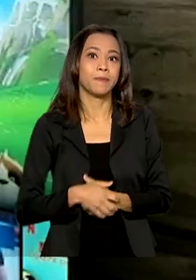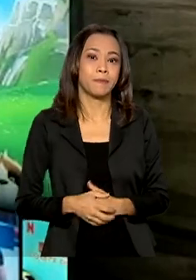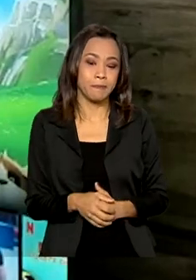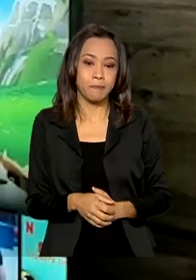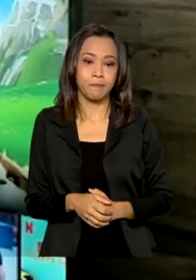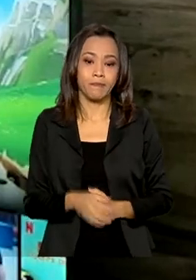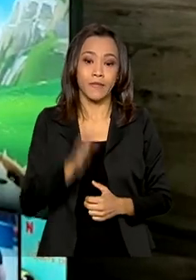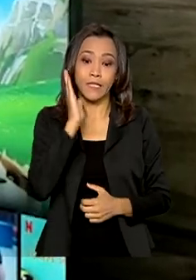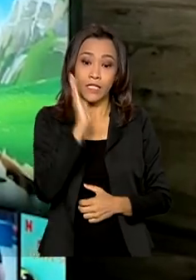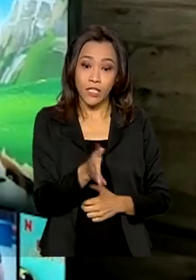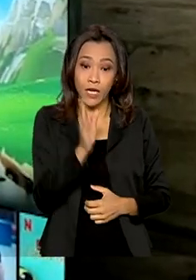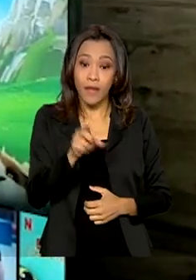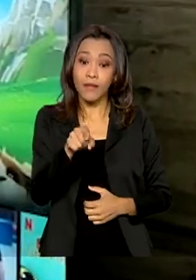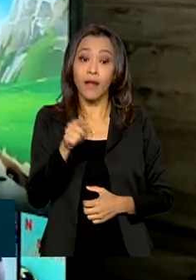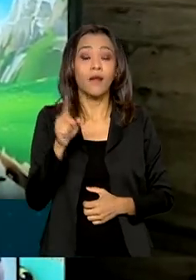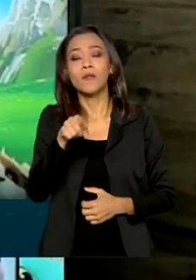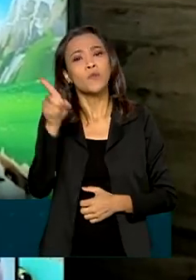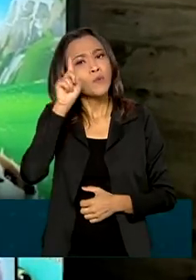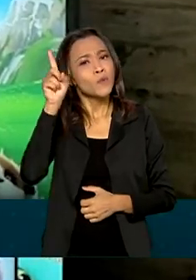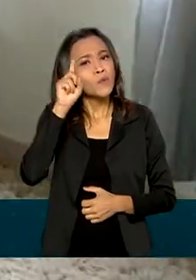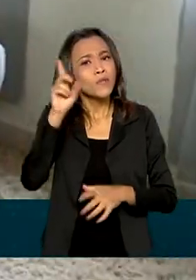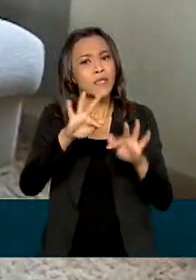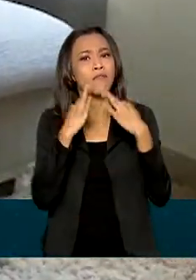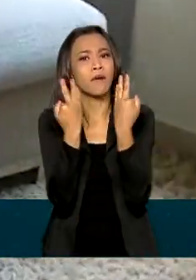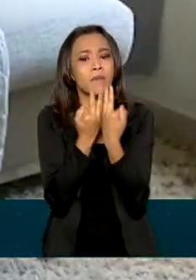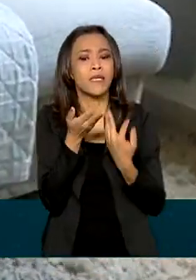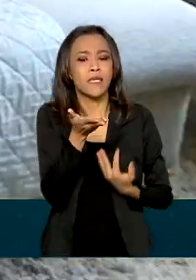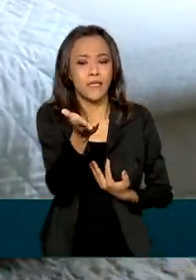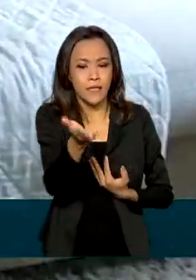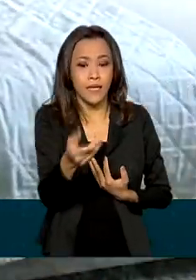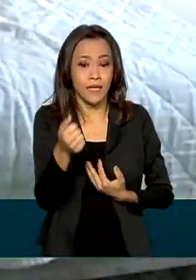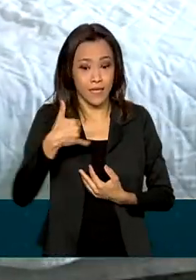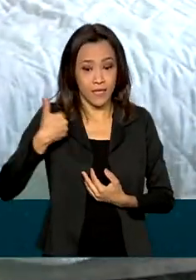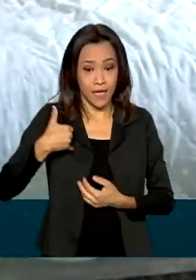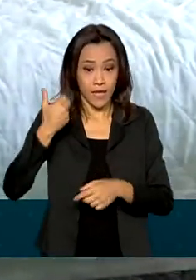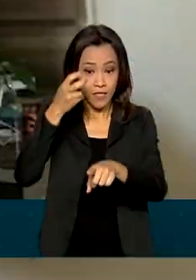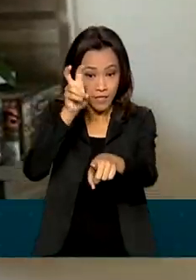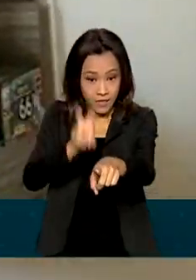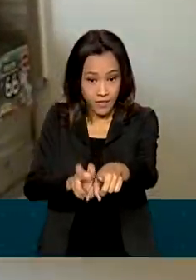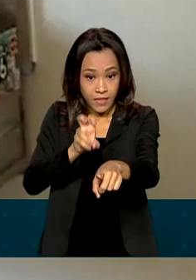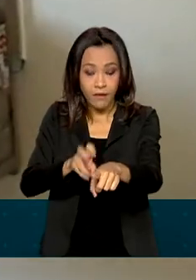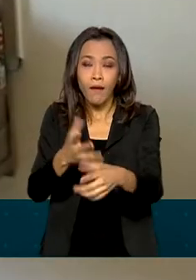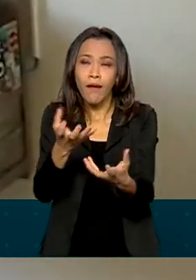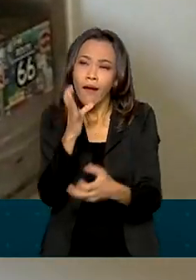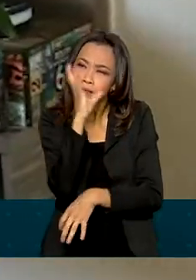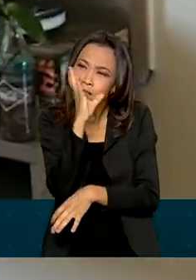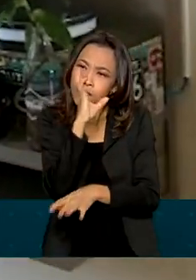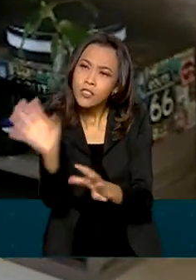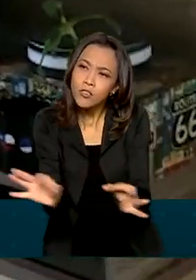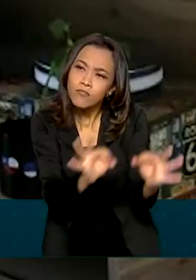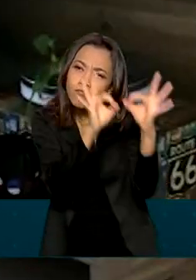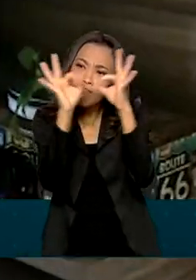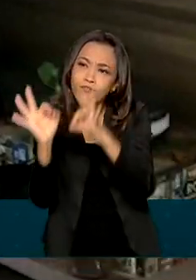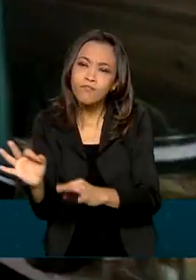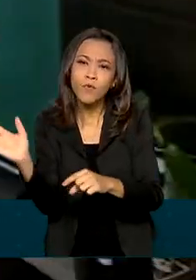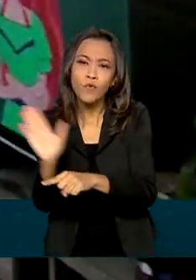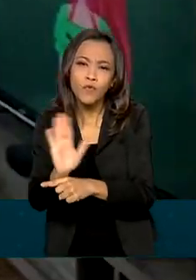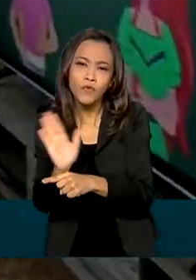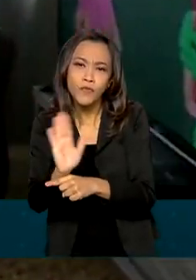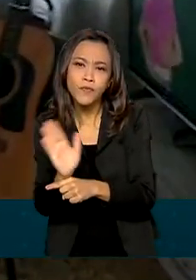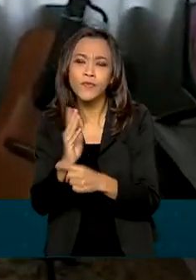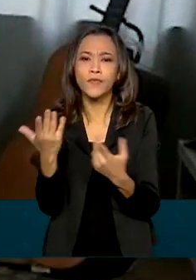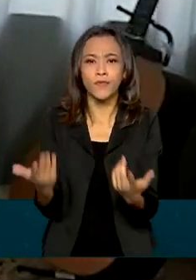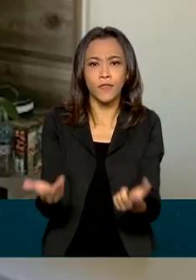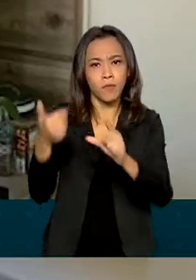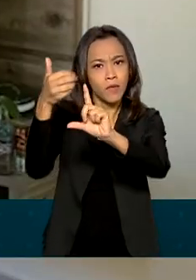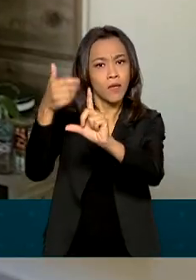Já está na rotina da família. Sempre que a Helena, de 5 anos, quer assistir a um filme em alguma plataforma de